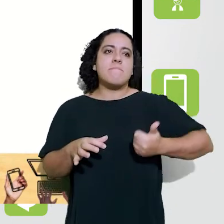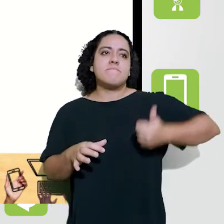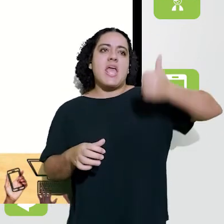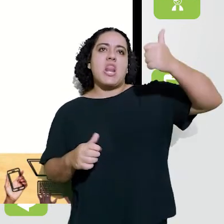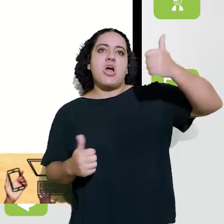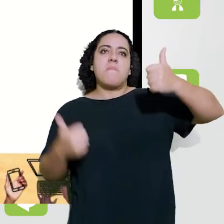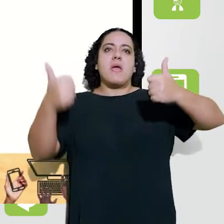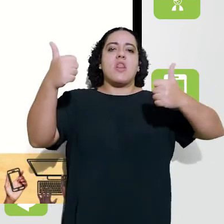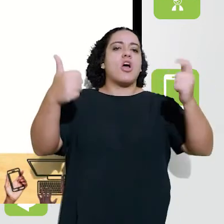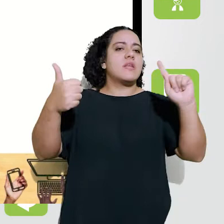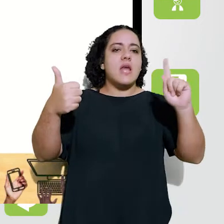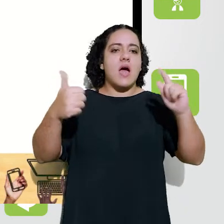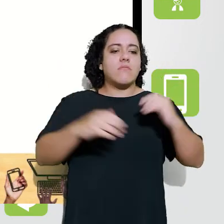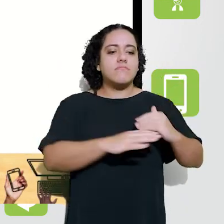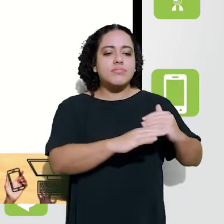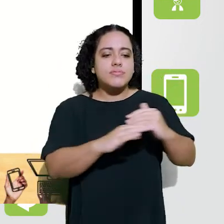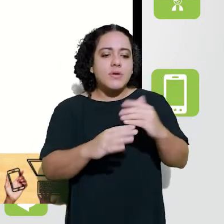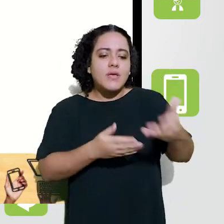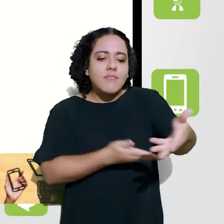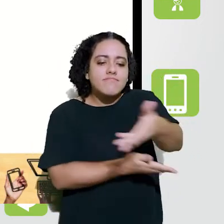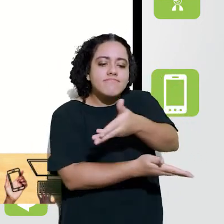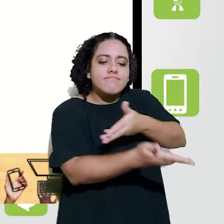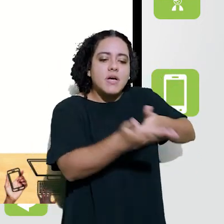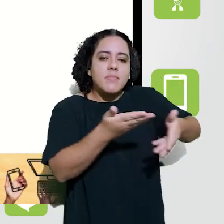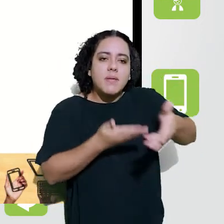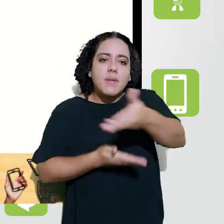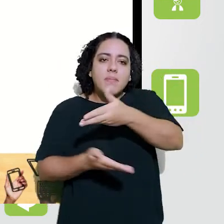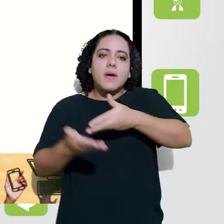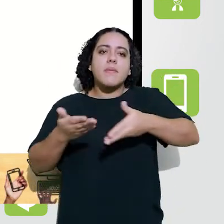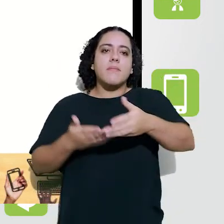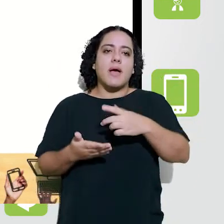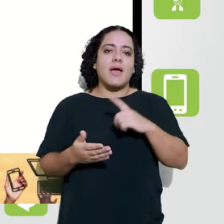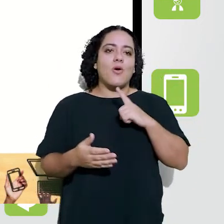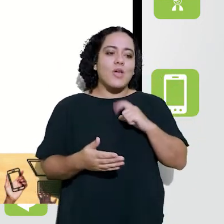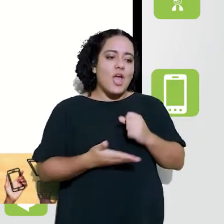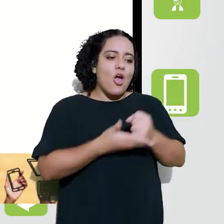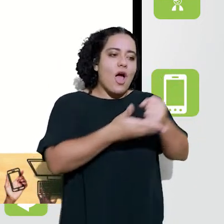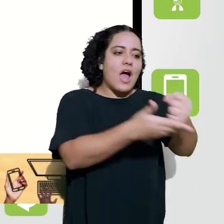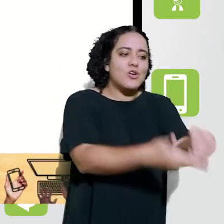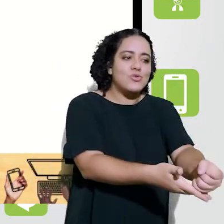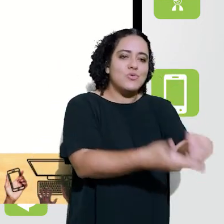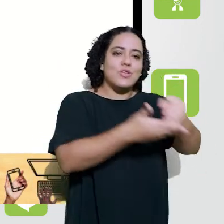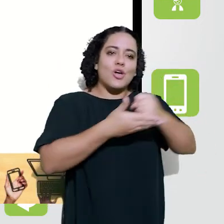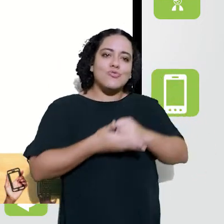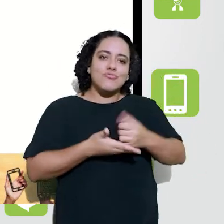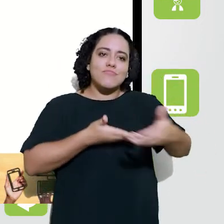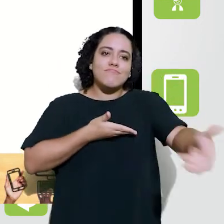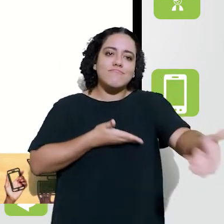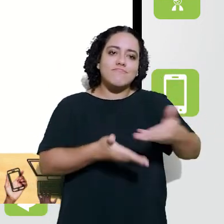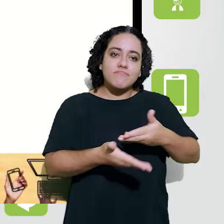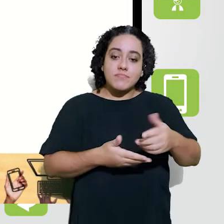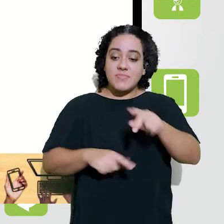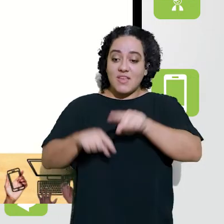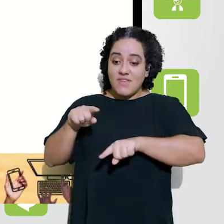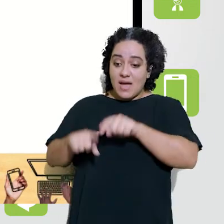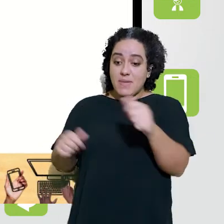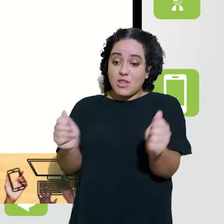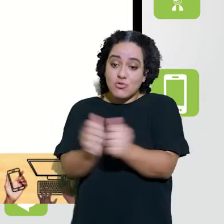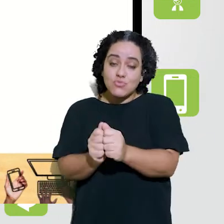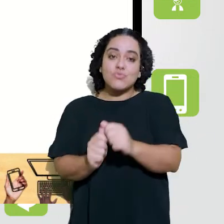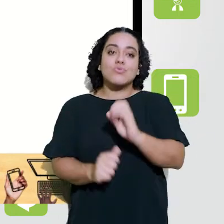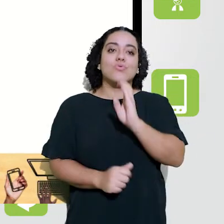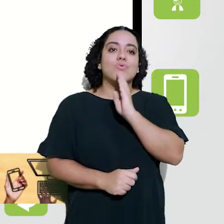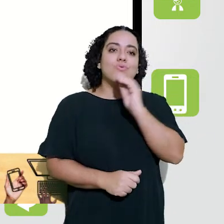estão interligados. Não existe um se sobrepondo ao outro. Existe um sendo colaborador do